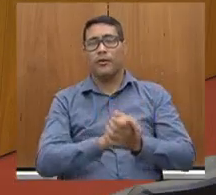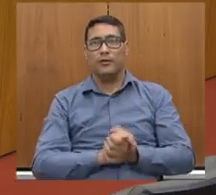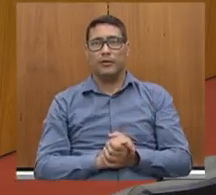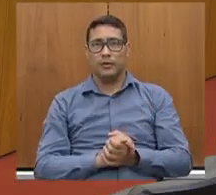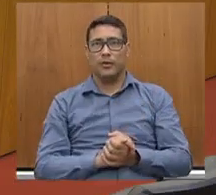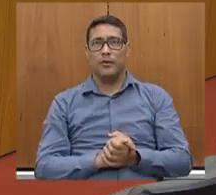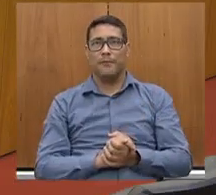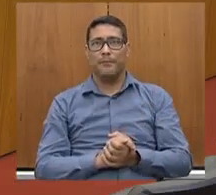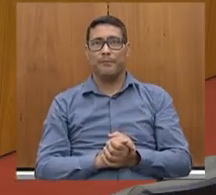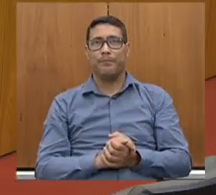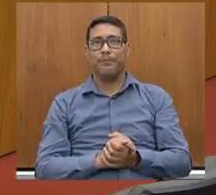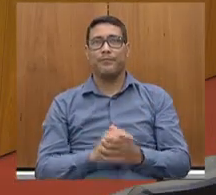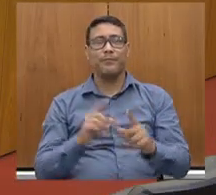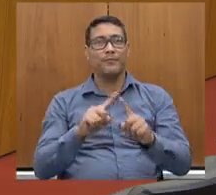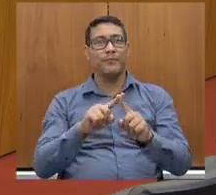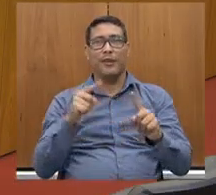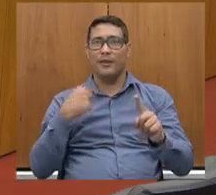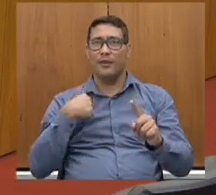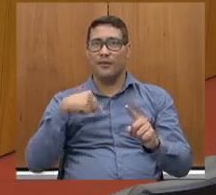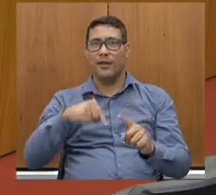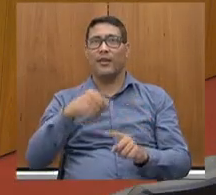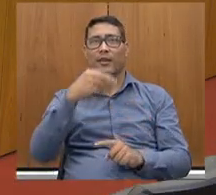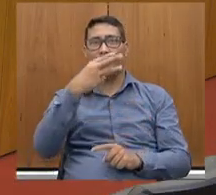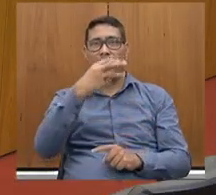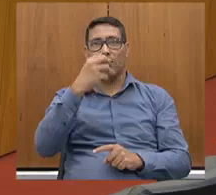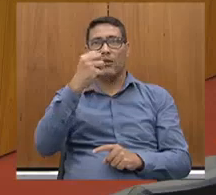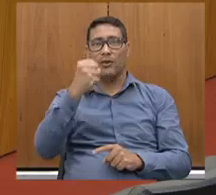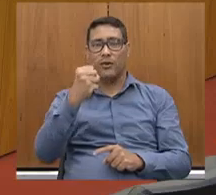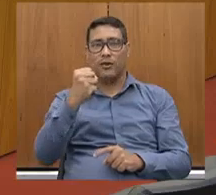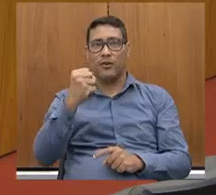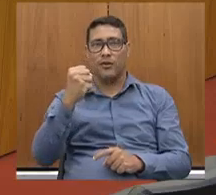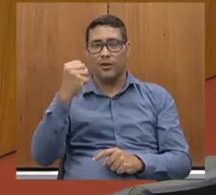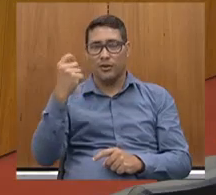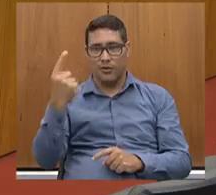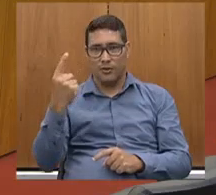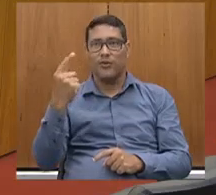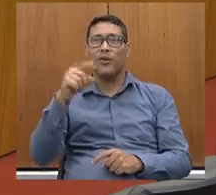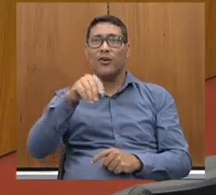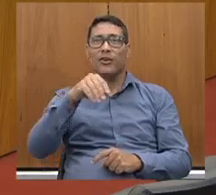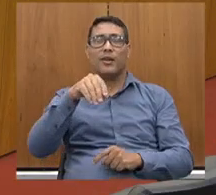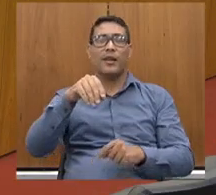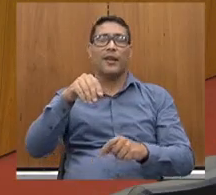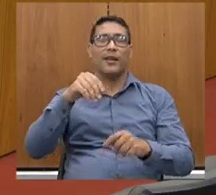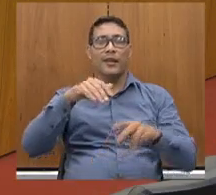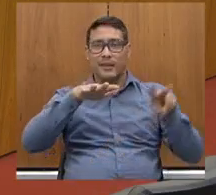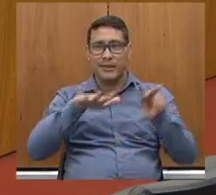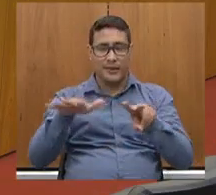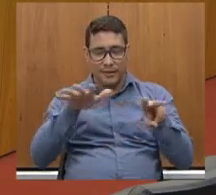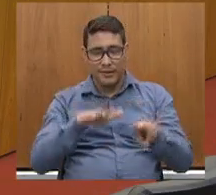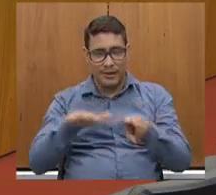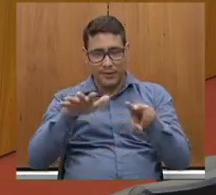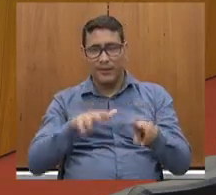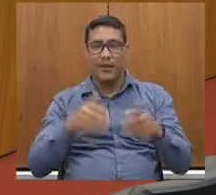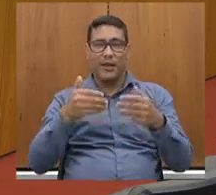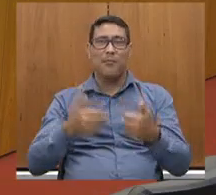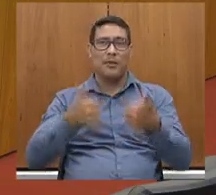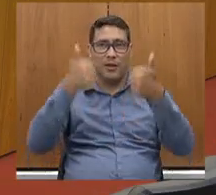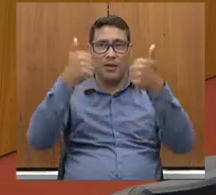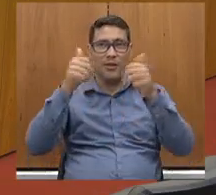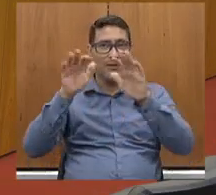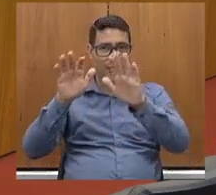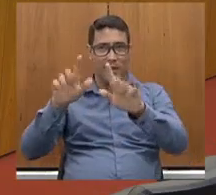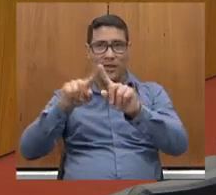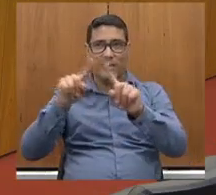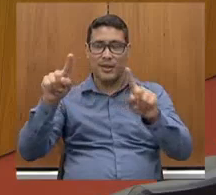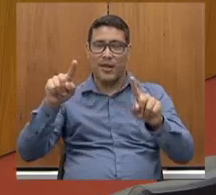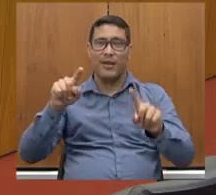a senhora não tem que ficar passando na 381 toda semana, a senhora vai poder ficar um pouco no seu canto, já que o